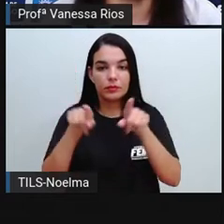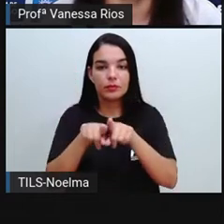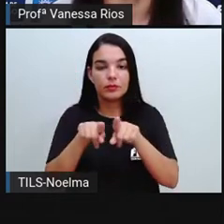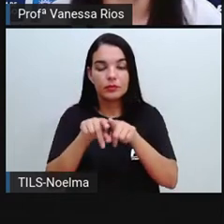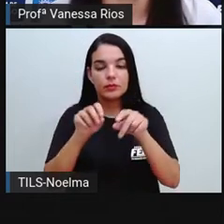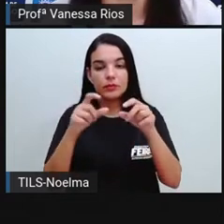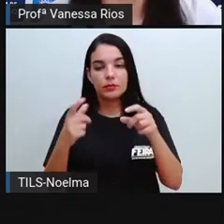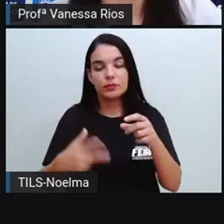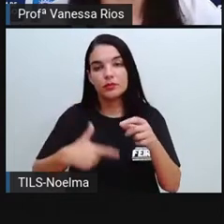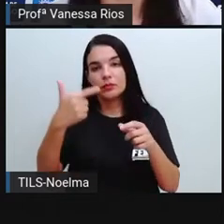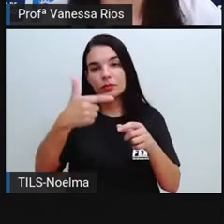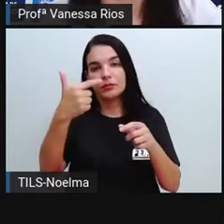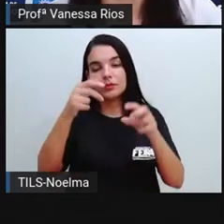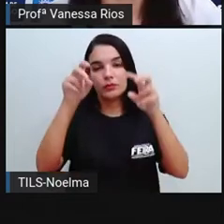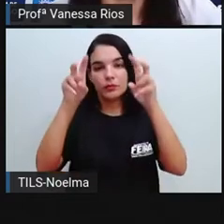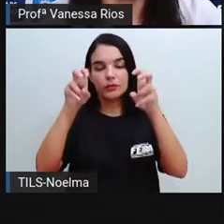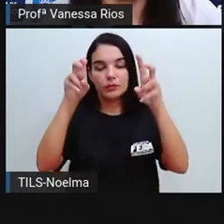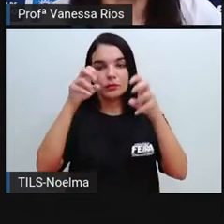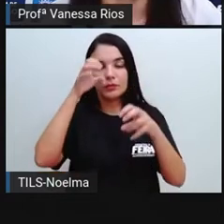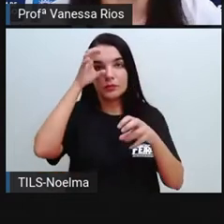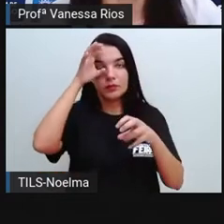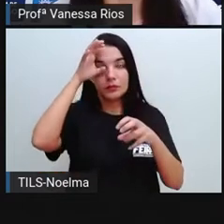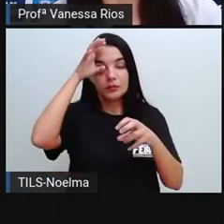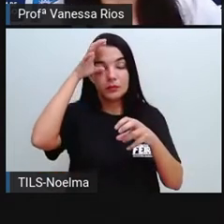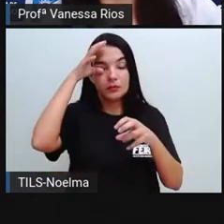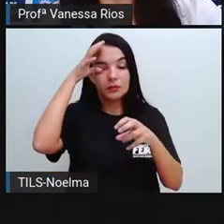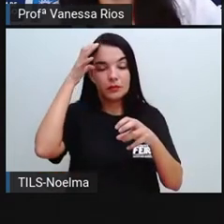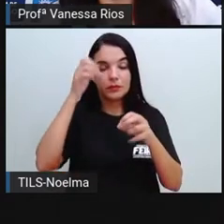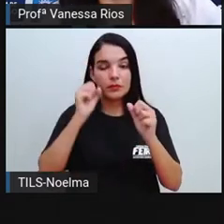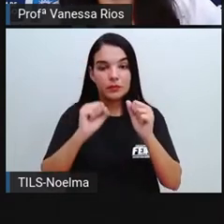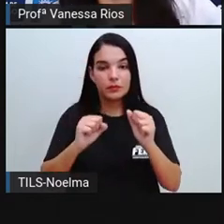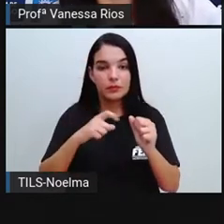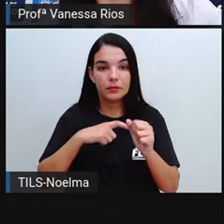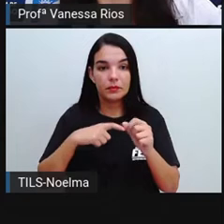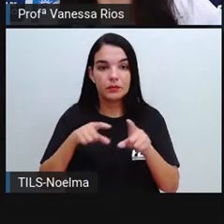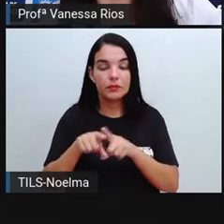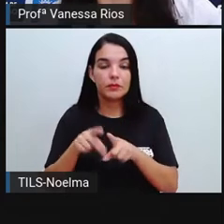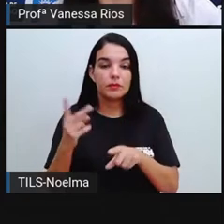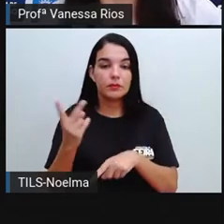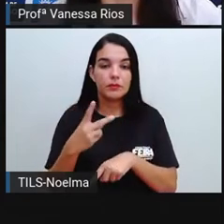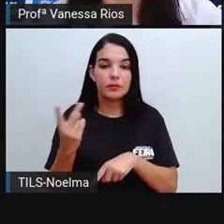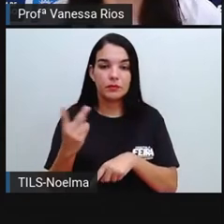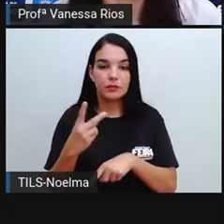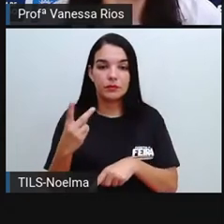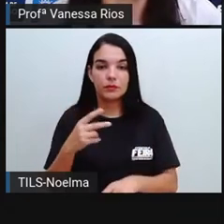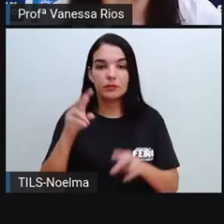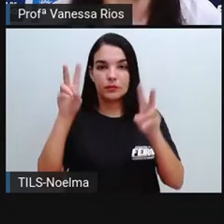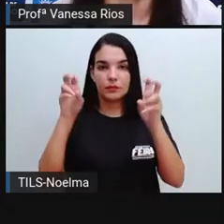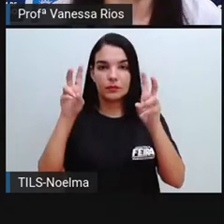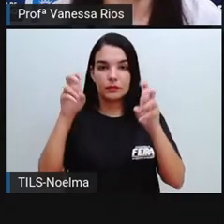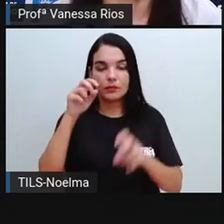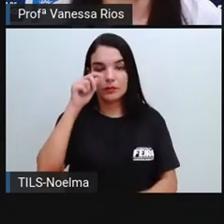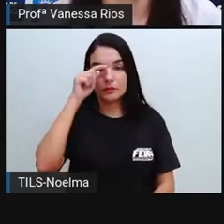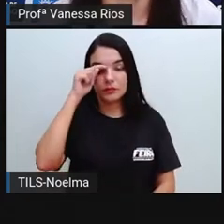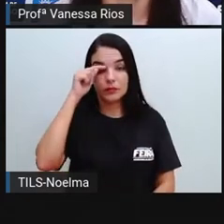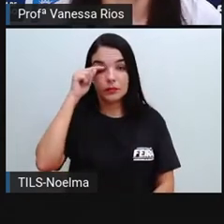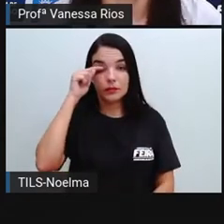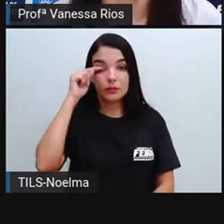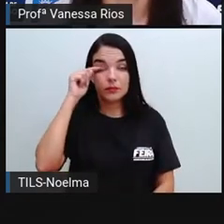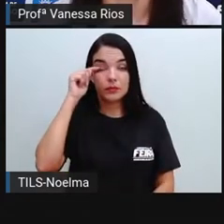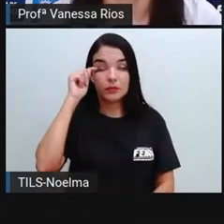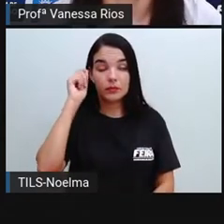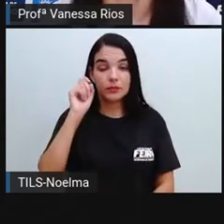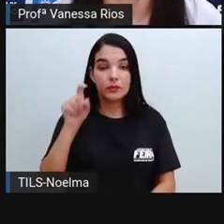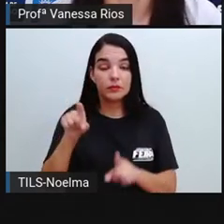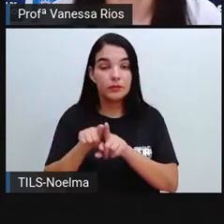subtítulo. Então, ainda, além disso, ainda pode aparecer nas entrevistas o título. E aí é interessante